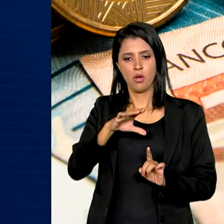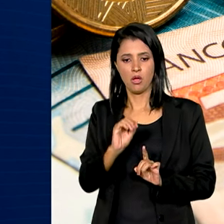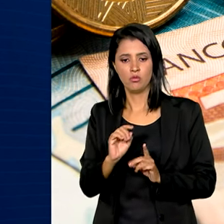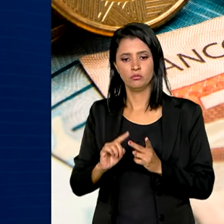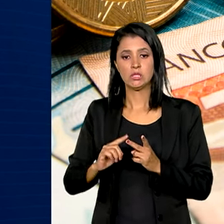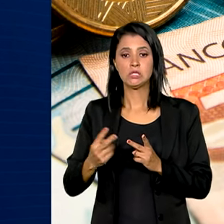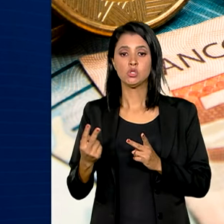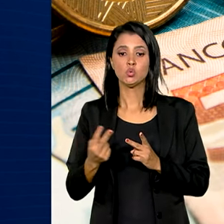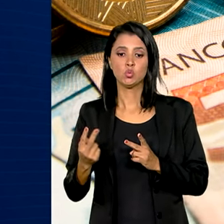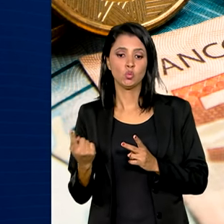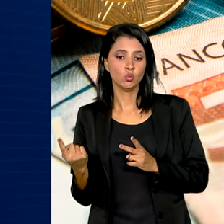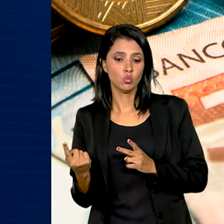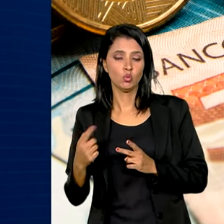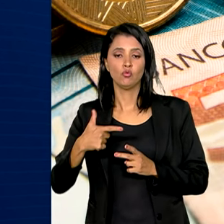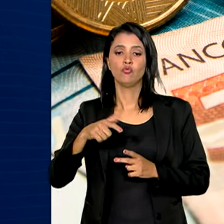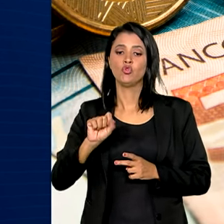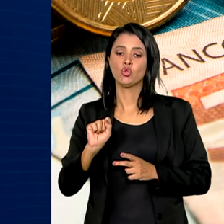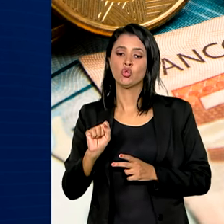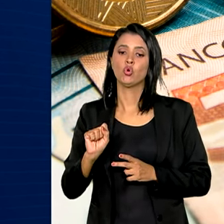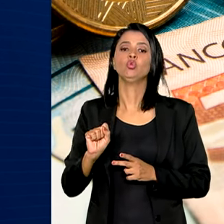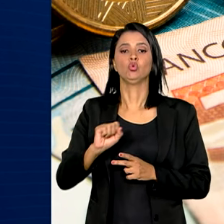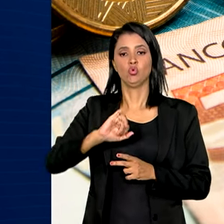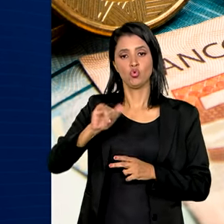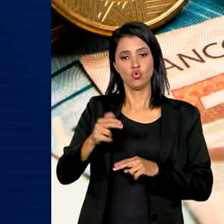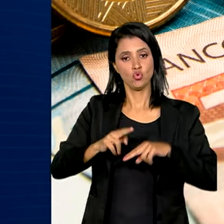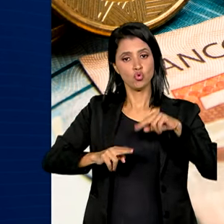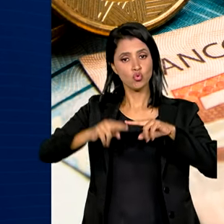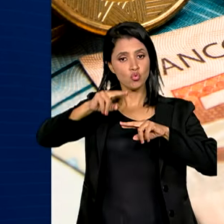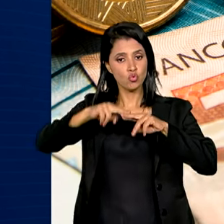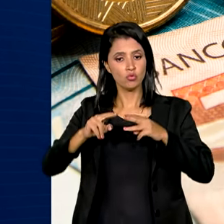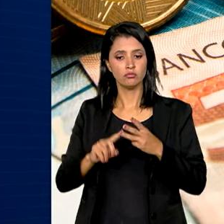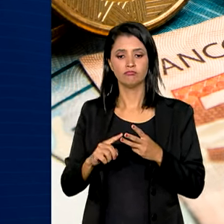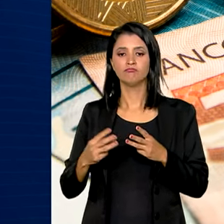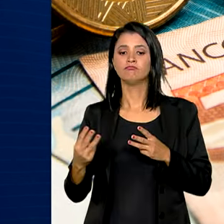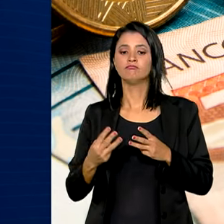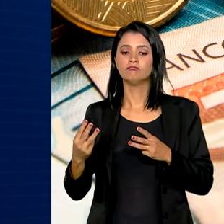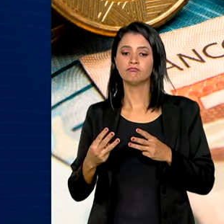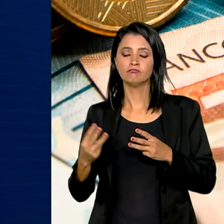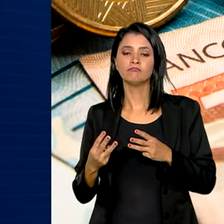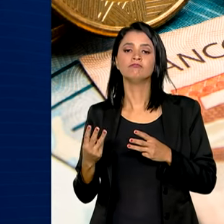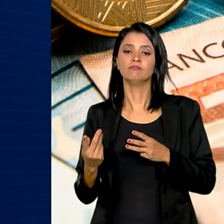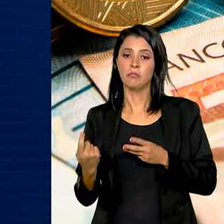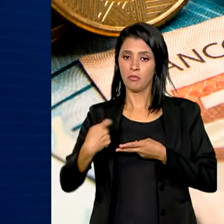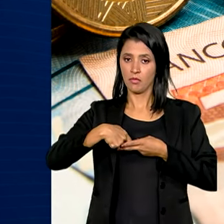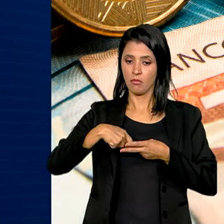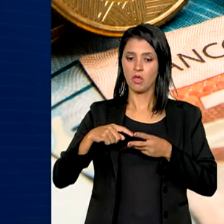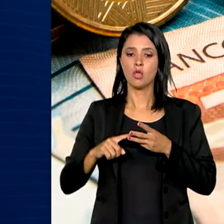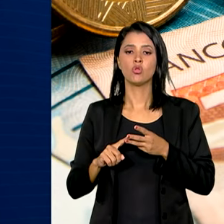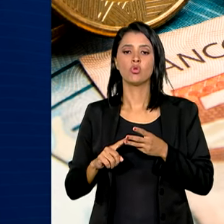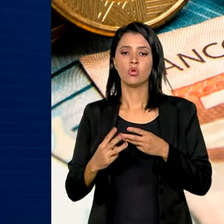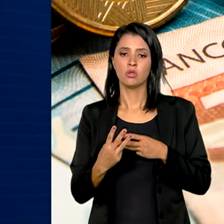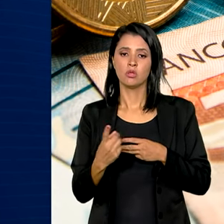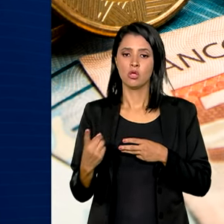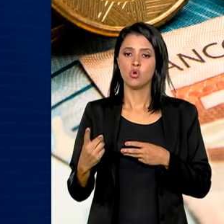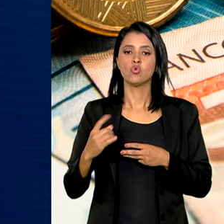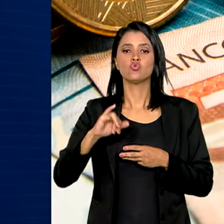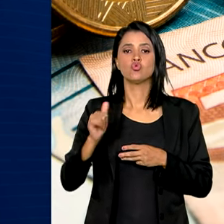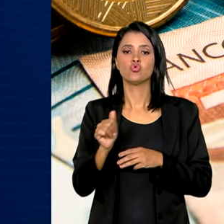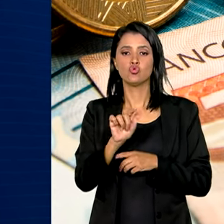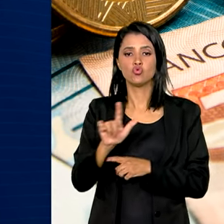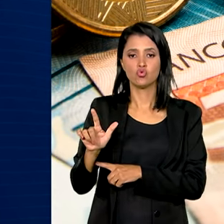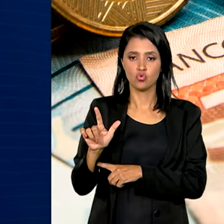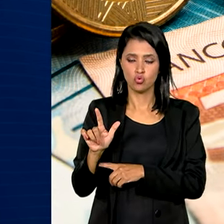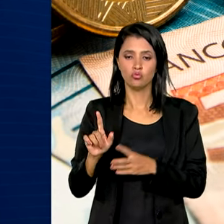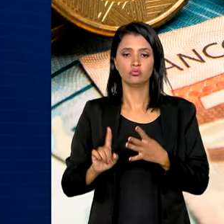Segundo lote, 28 de junho. Terceiro lote de restituição, 31 de julho.